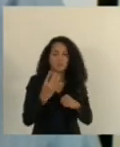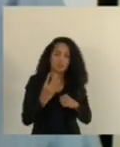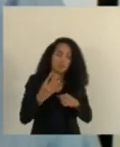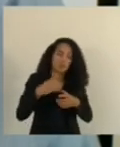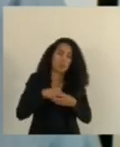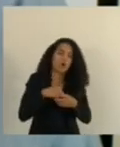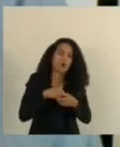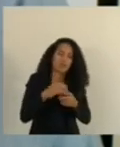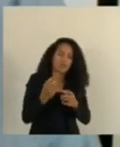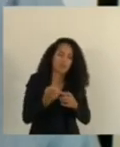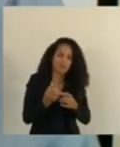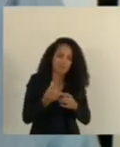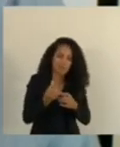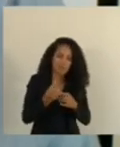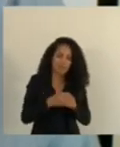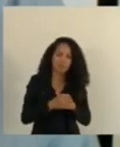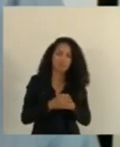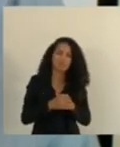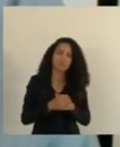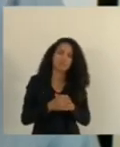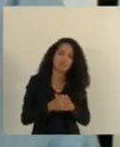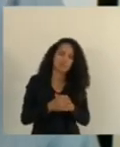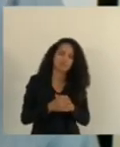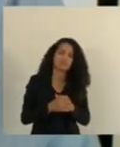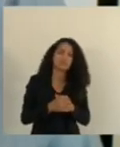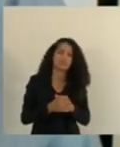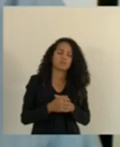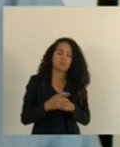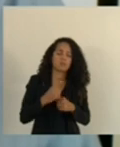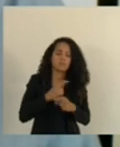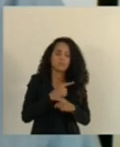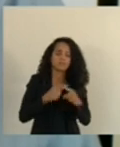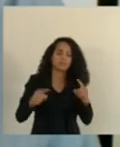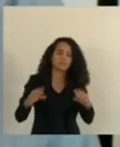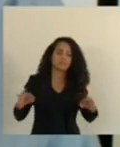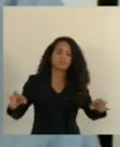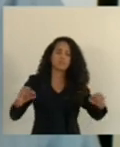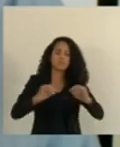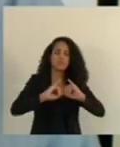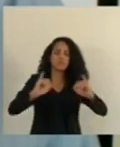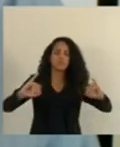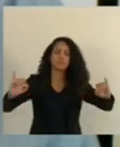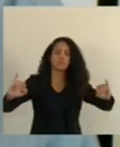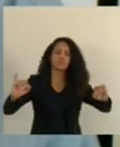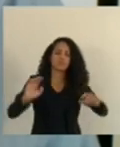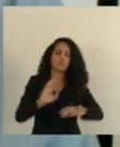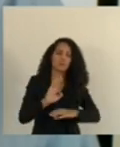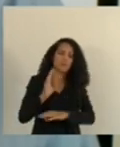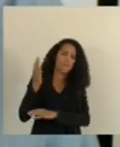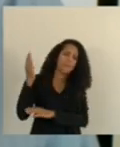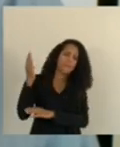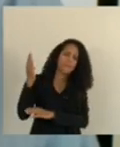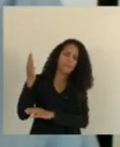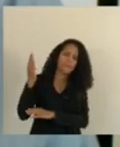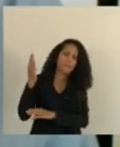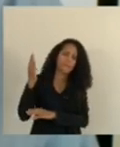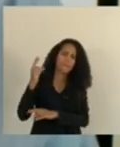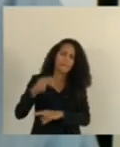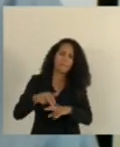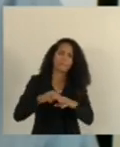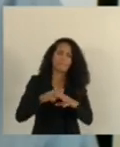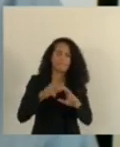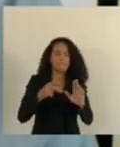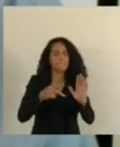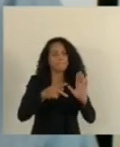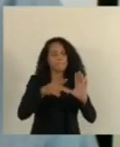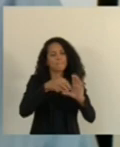6 inciso 4 do artigo 6 e considerando a proibição de toda publicidade enganosa ou abusiva prevista no